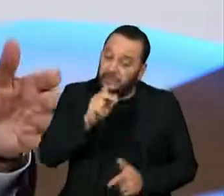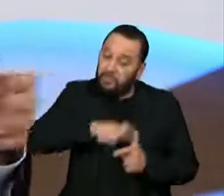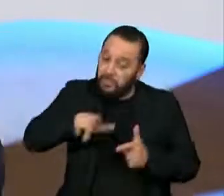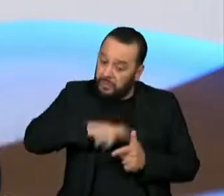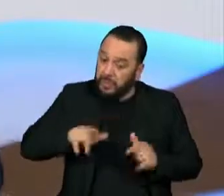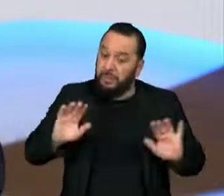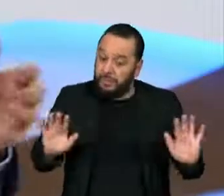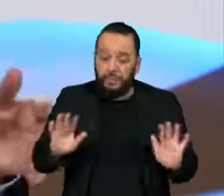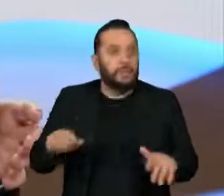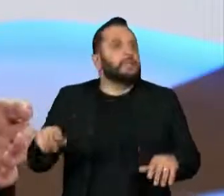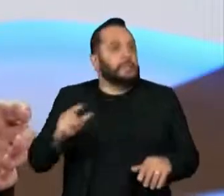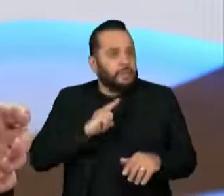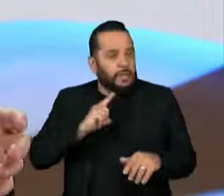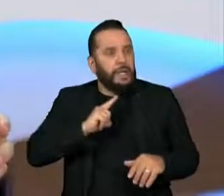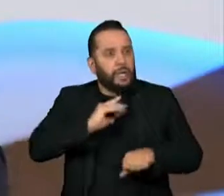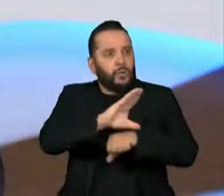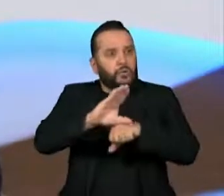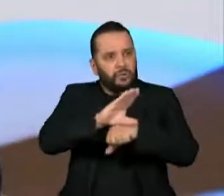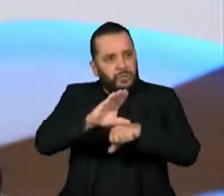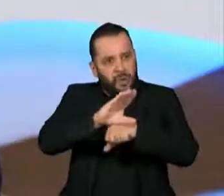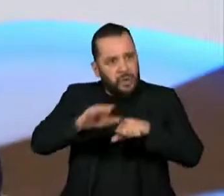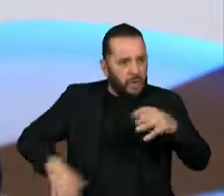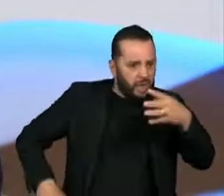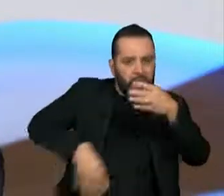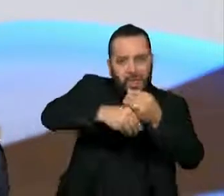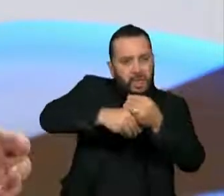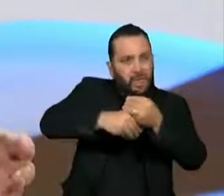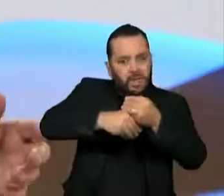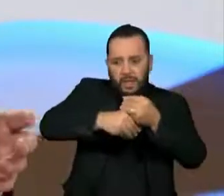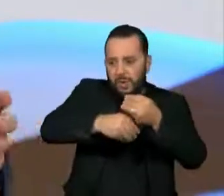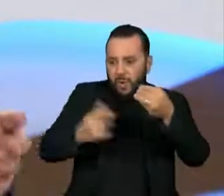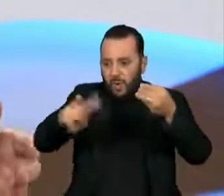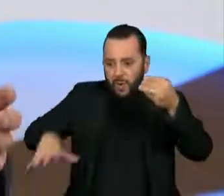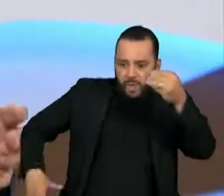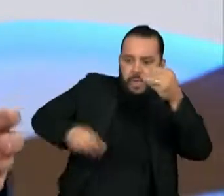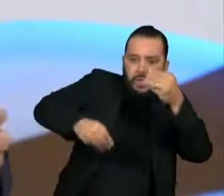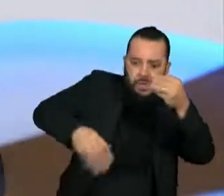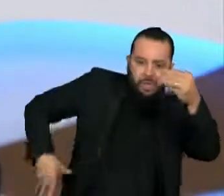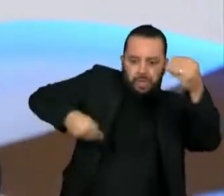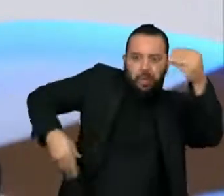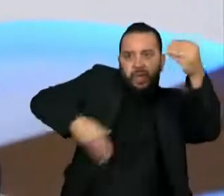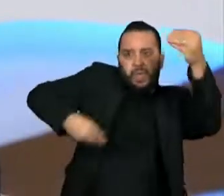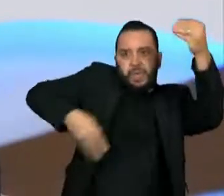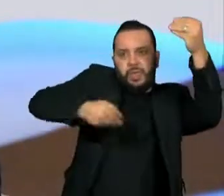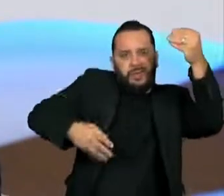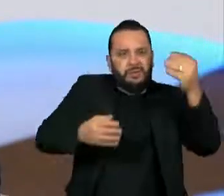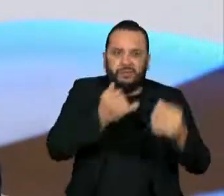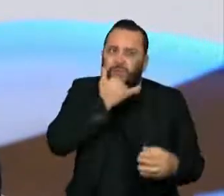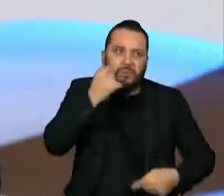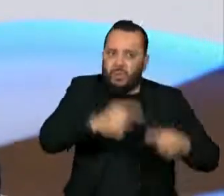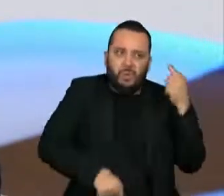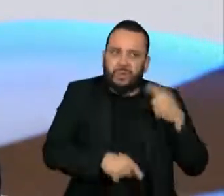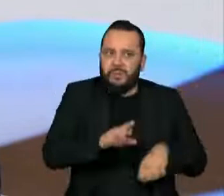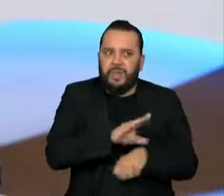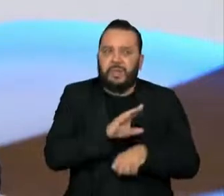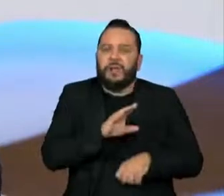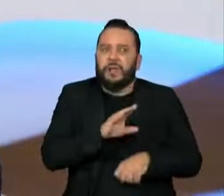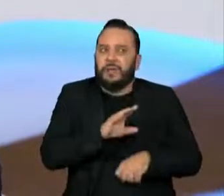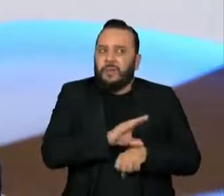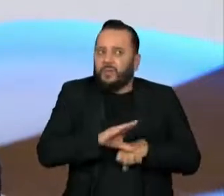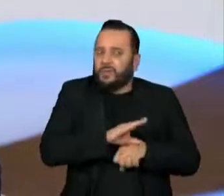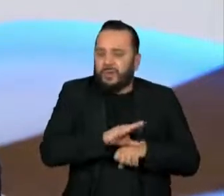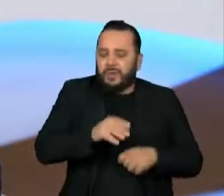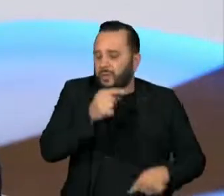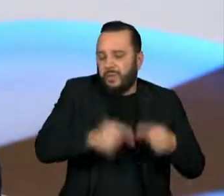reescreve uma emenda constitucional anterior. Essa não é a maneira das coisas funcionarem numa democracia mais estável, mais